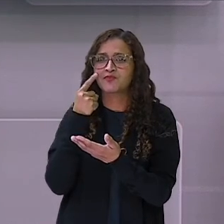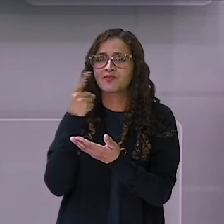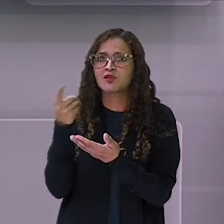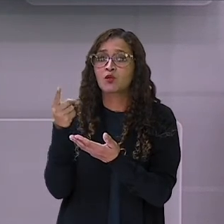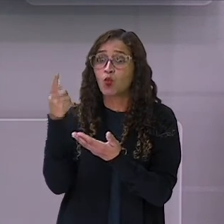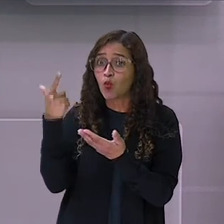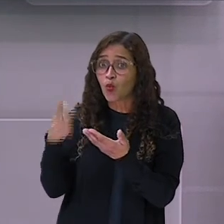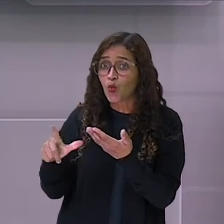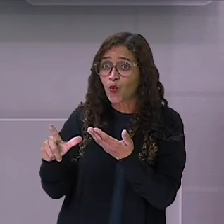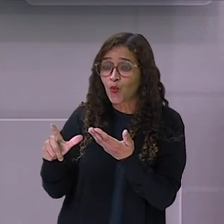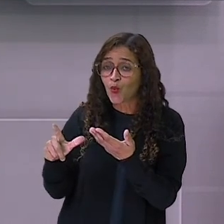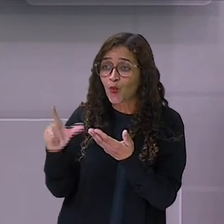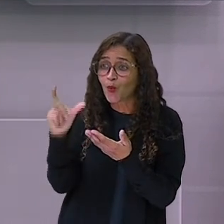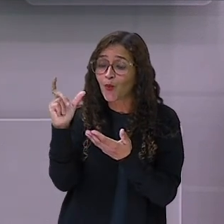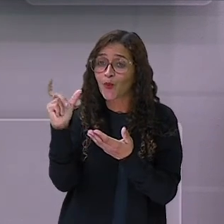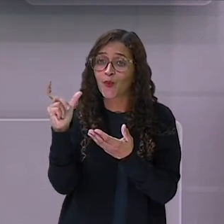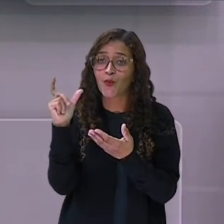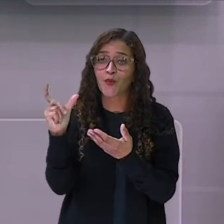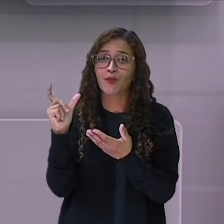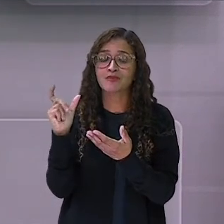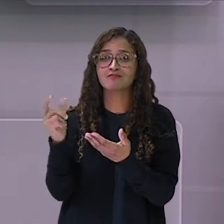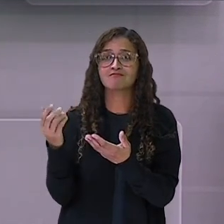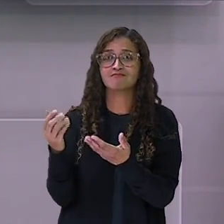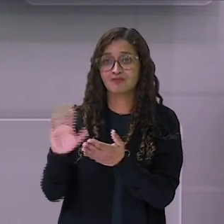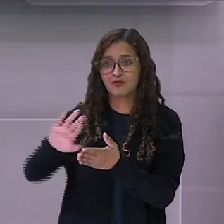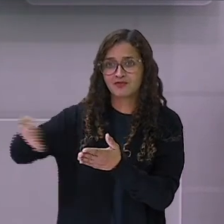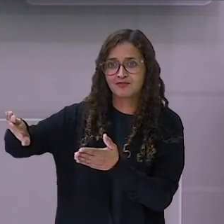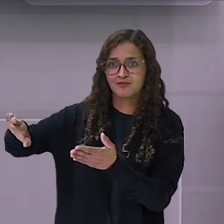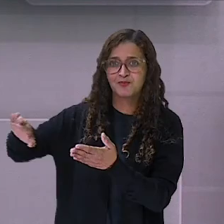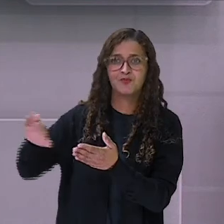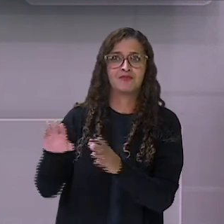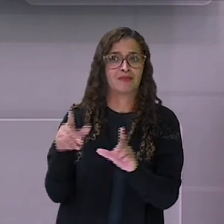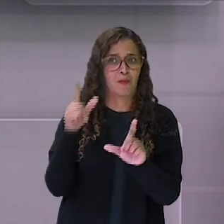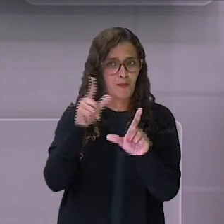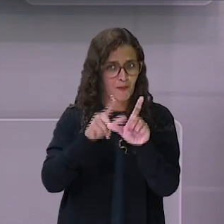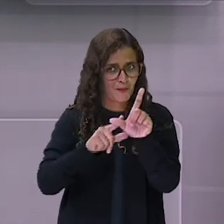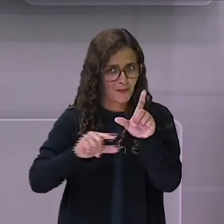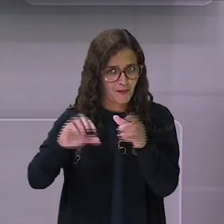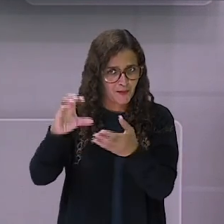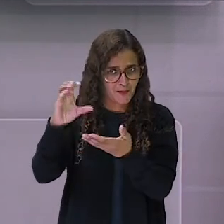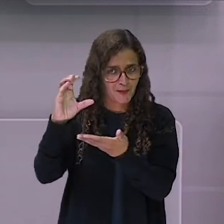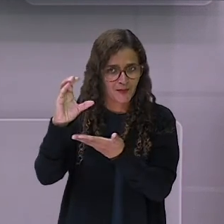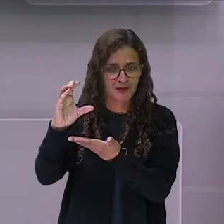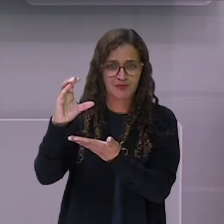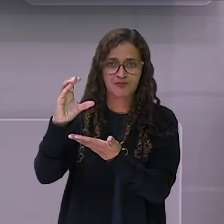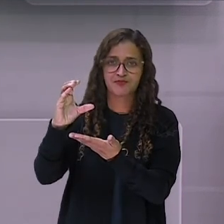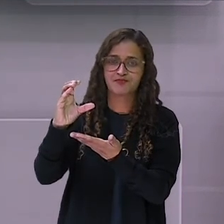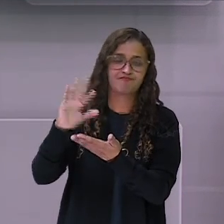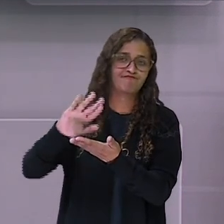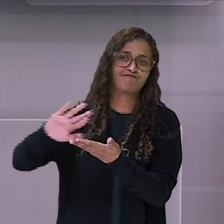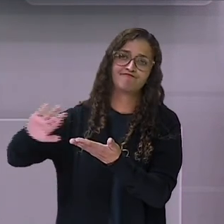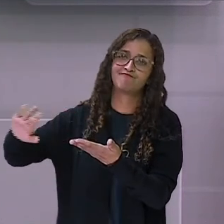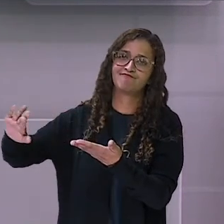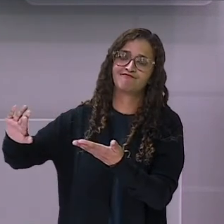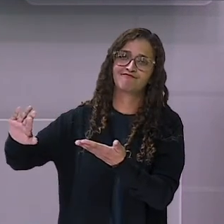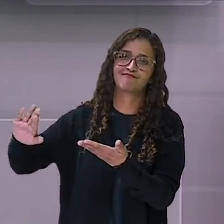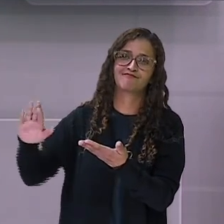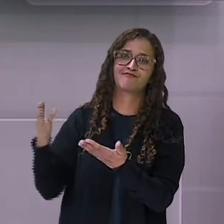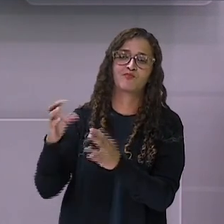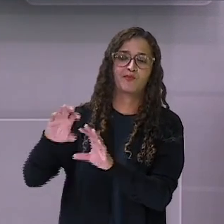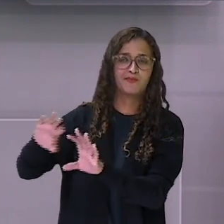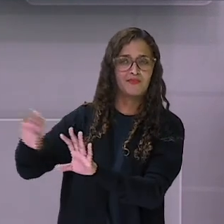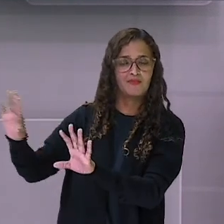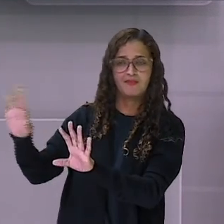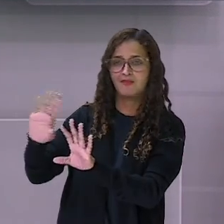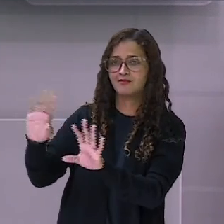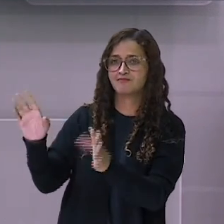cadeira. Cadeira começa com a letra C. Não queremos. Queremos a